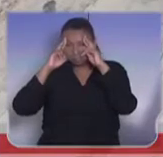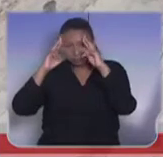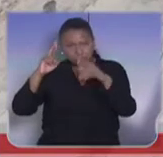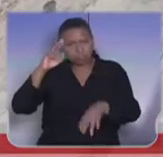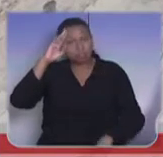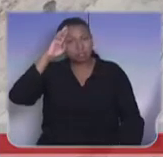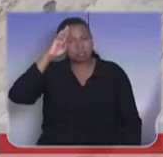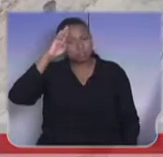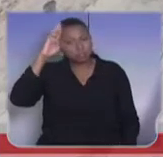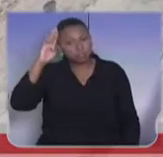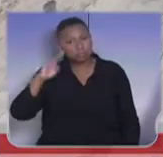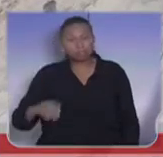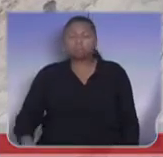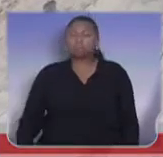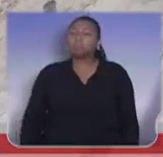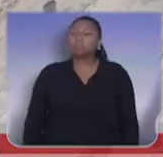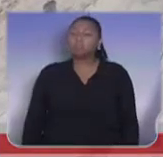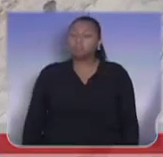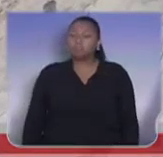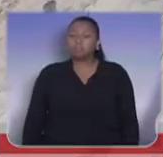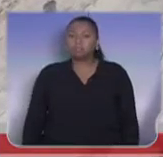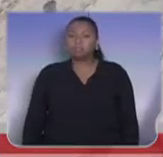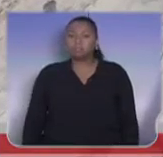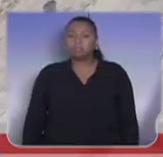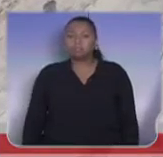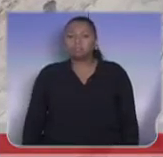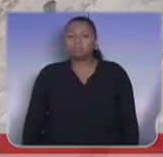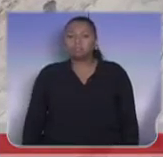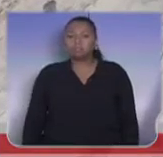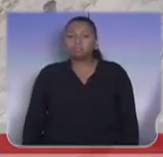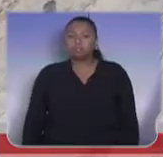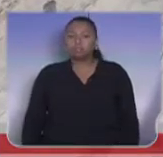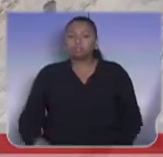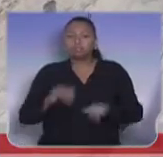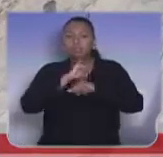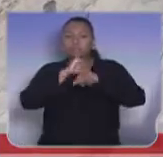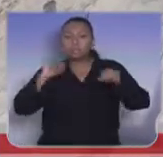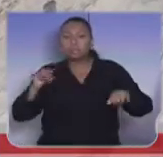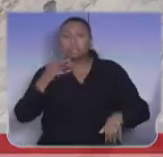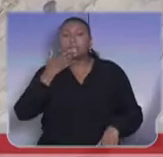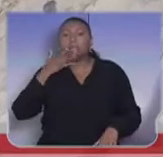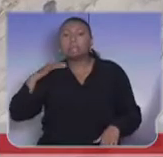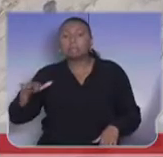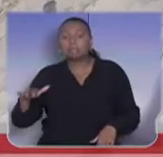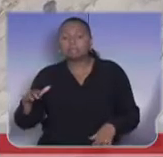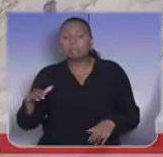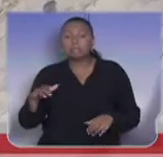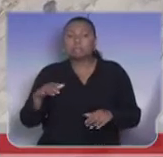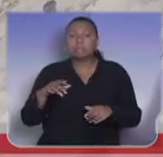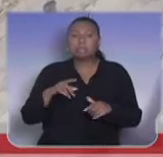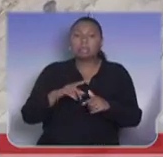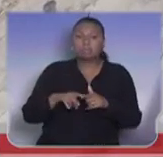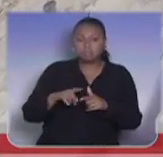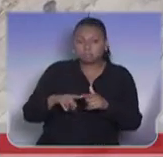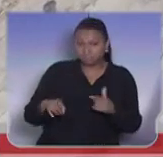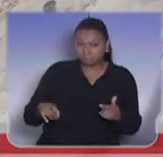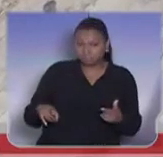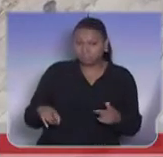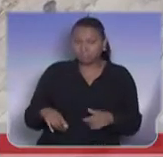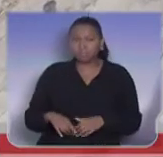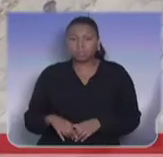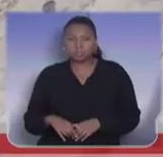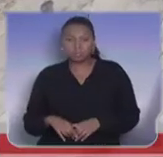tudo. Mas tomei a liberdade de trazer essa notícia aos pais de criança especial. Só tem filho especial,